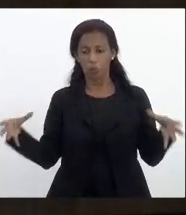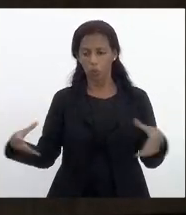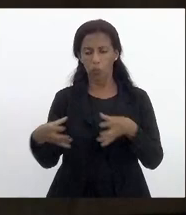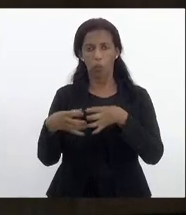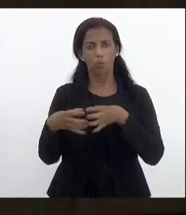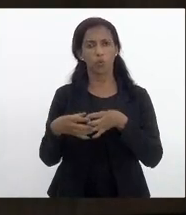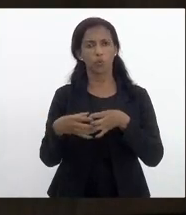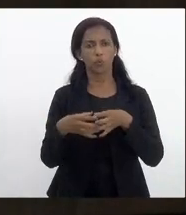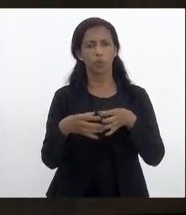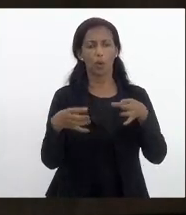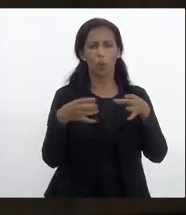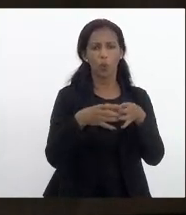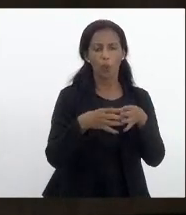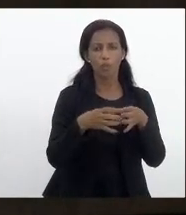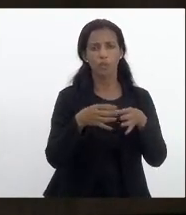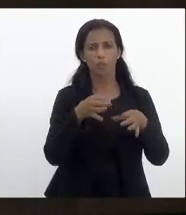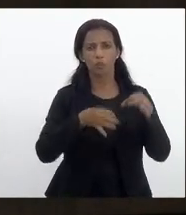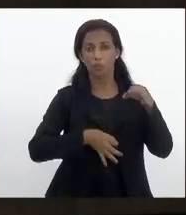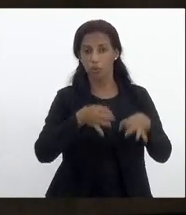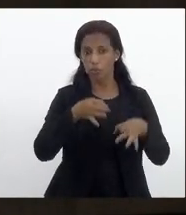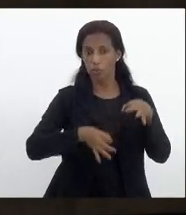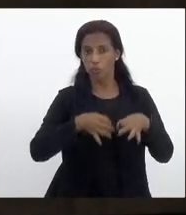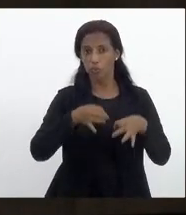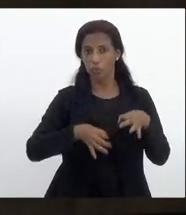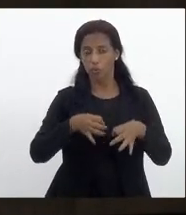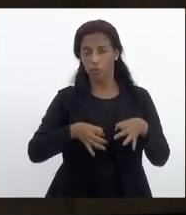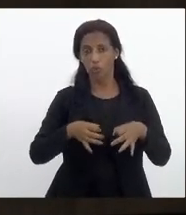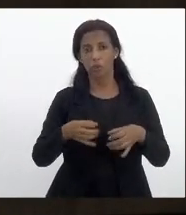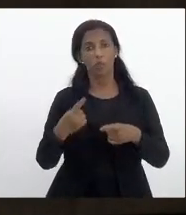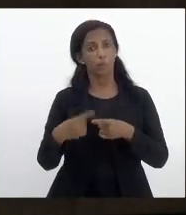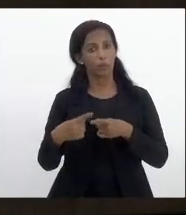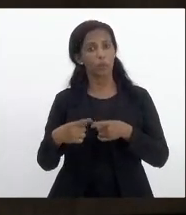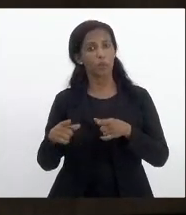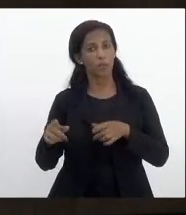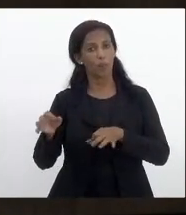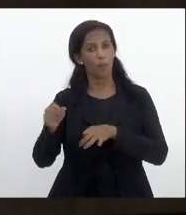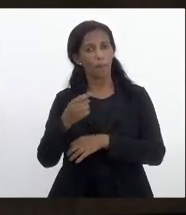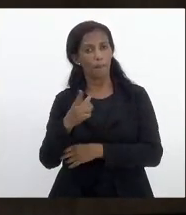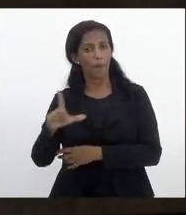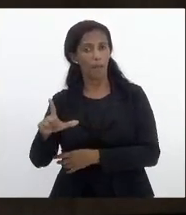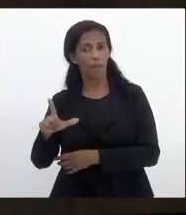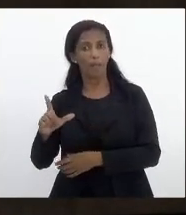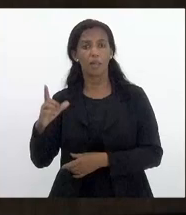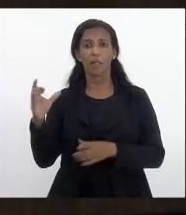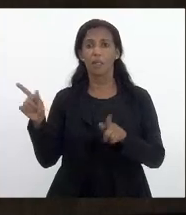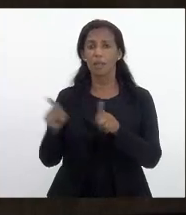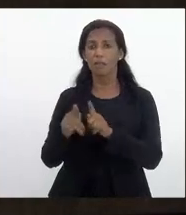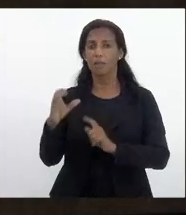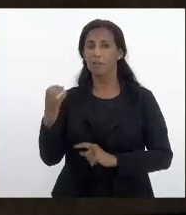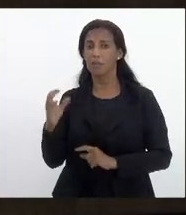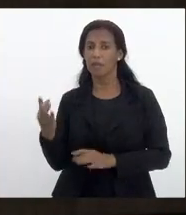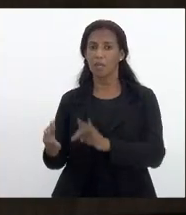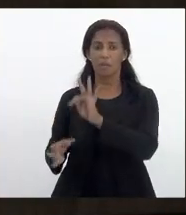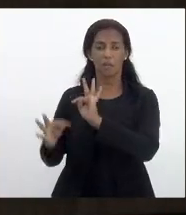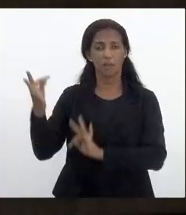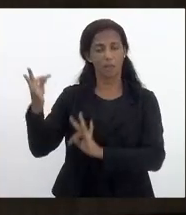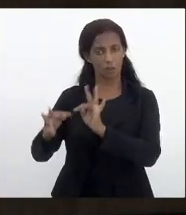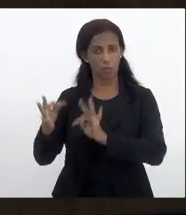da comissão de construção e justiça por se tratar de um projeto de lei tramitando e da comissão de ciência e tecnologia vamos tratar